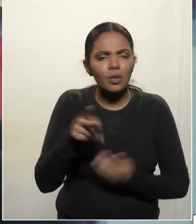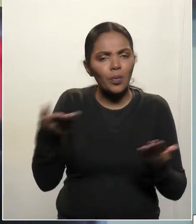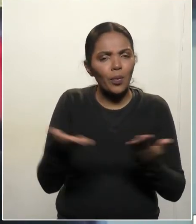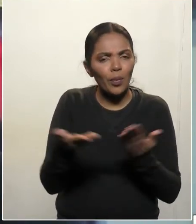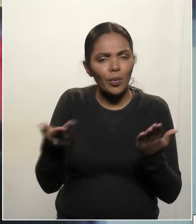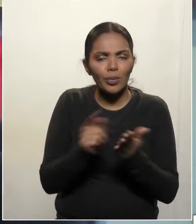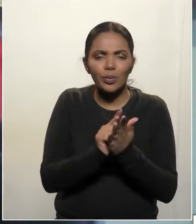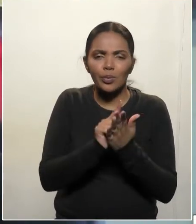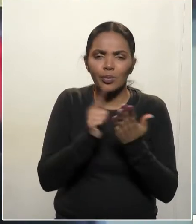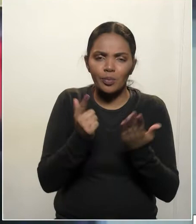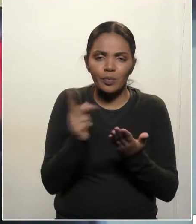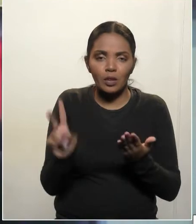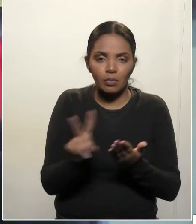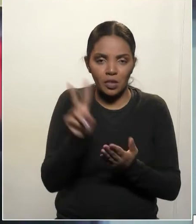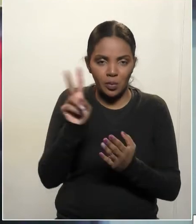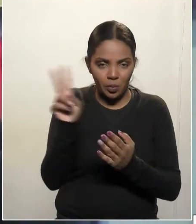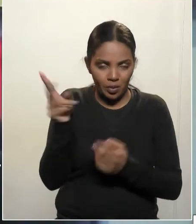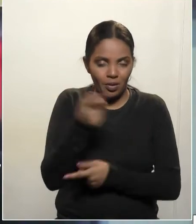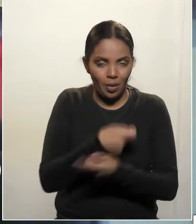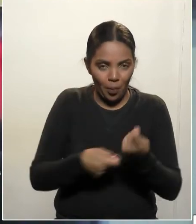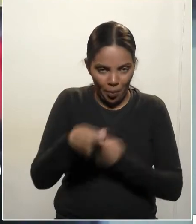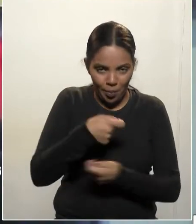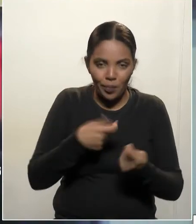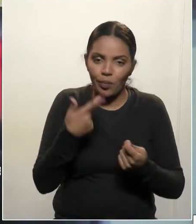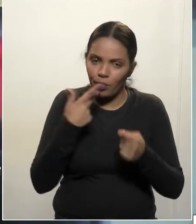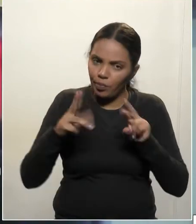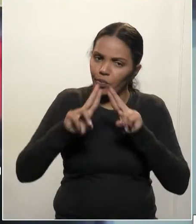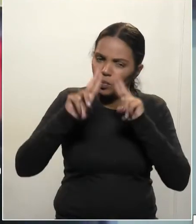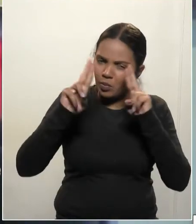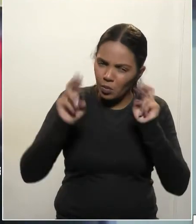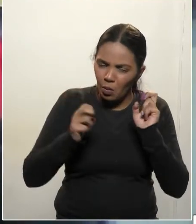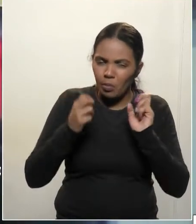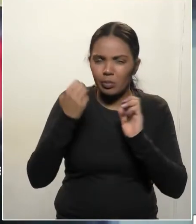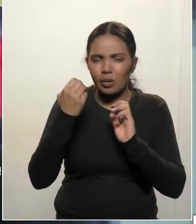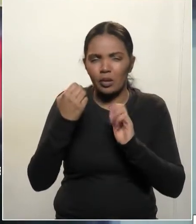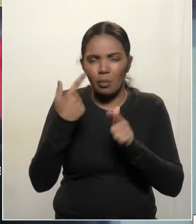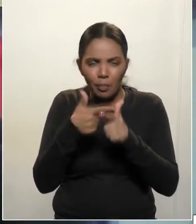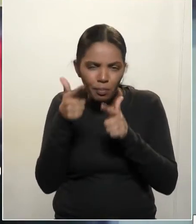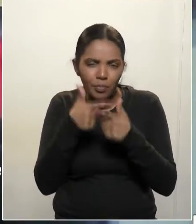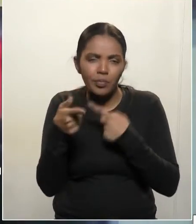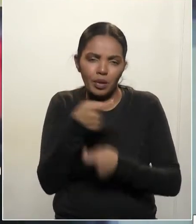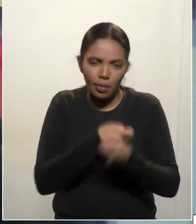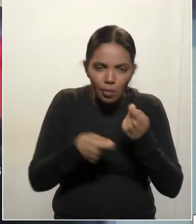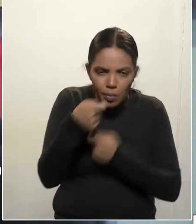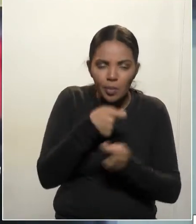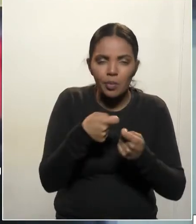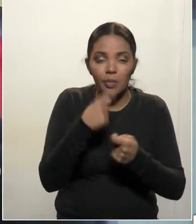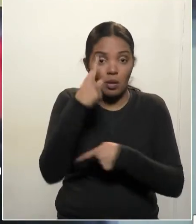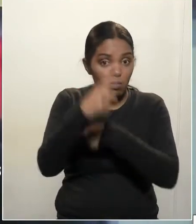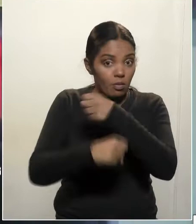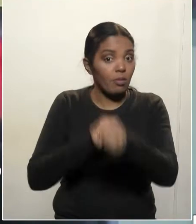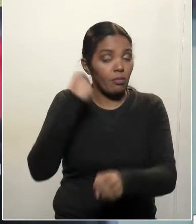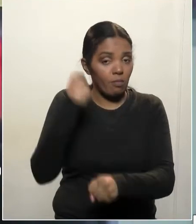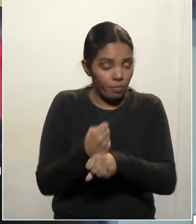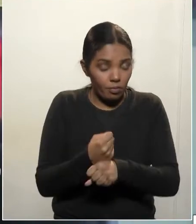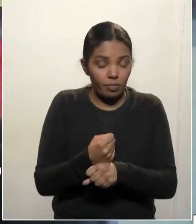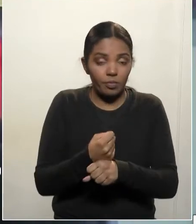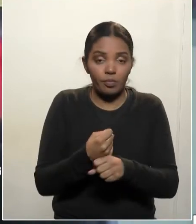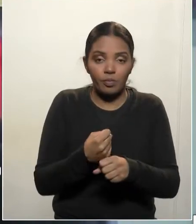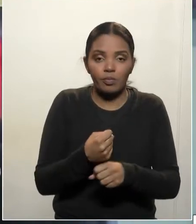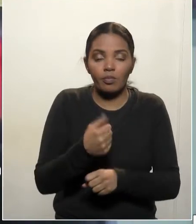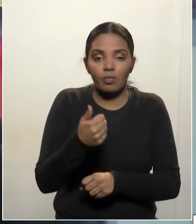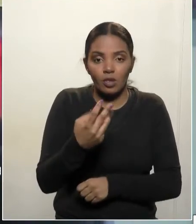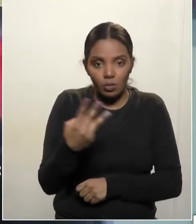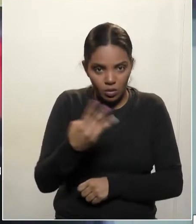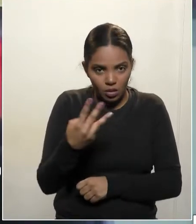jornal Valor Econômico, uma série de questionamentos a respeito dos déficits que ocorrerão a partir do ano que vem, vários estados, nesse caso, os três estados